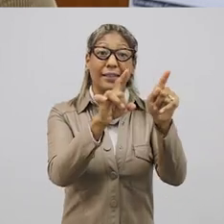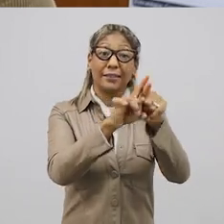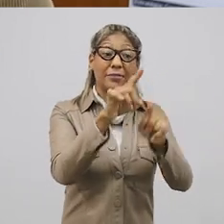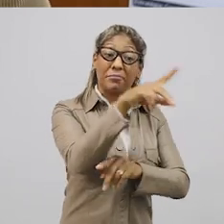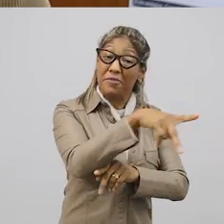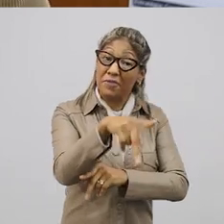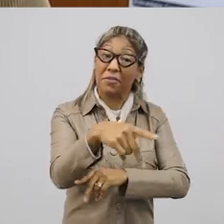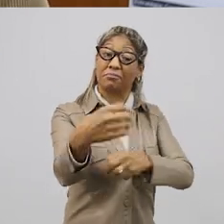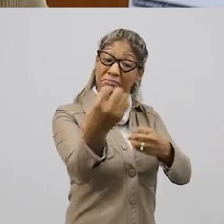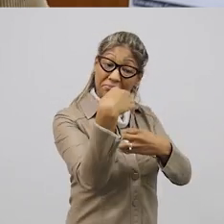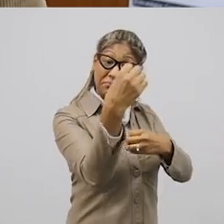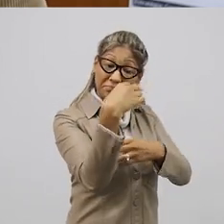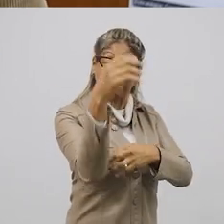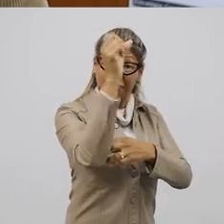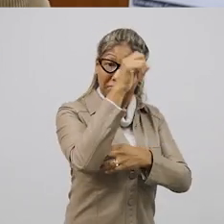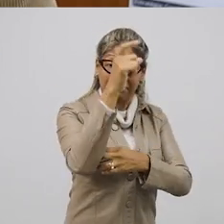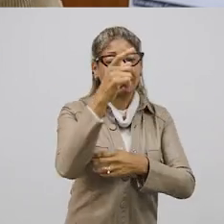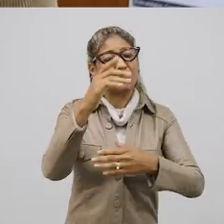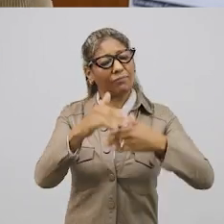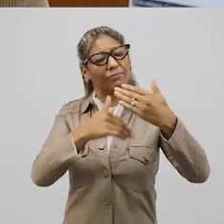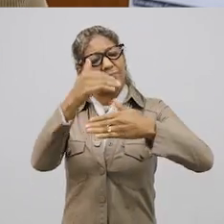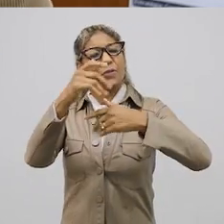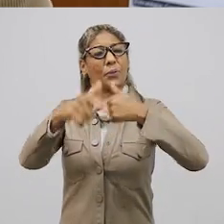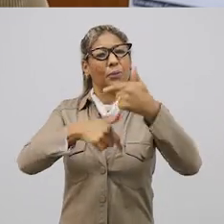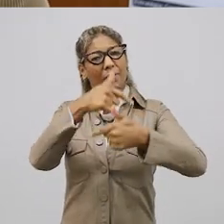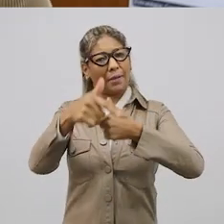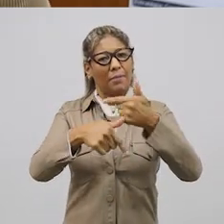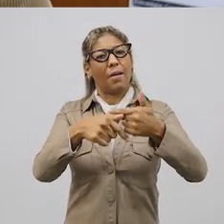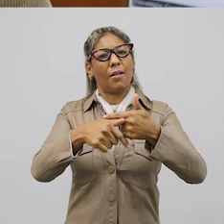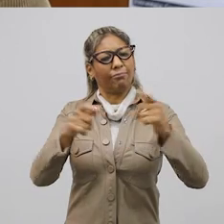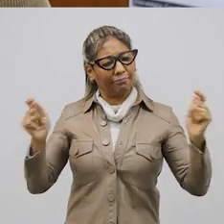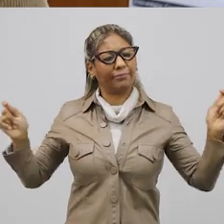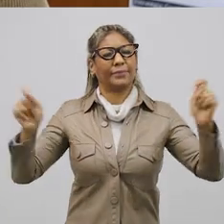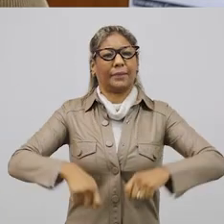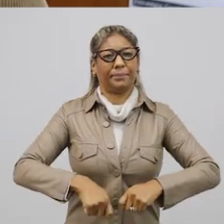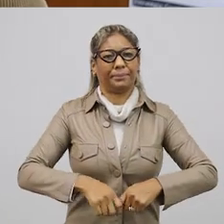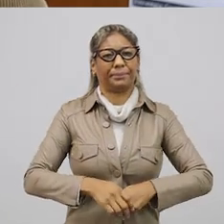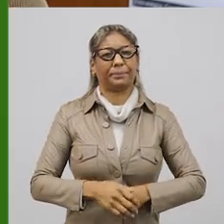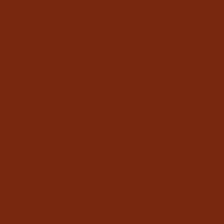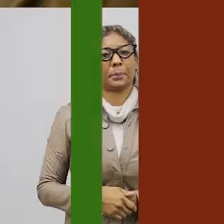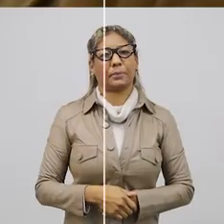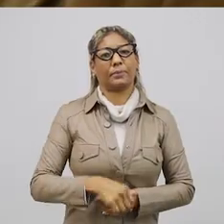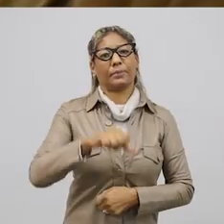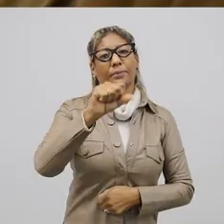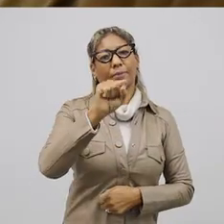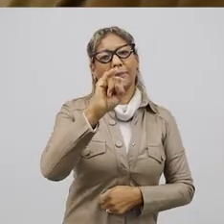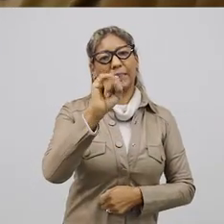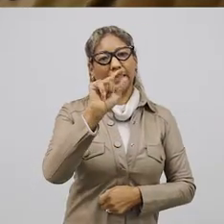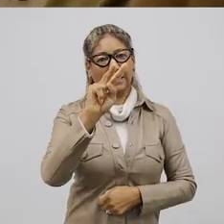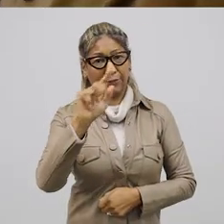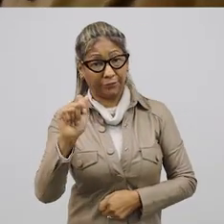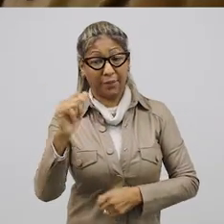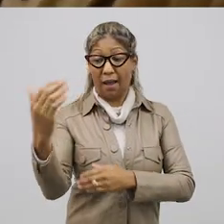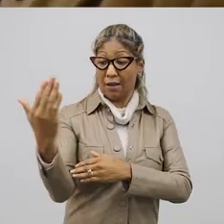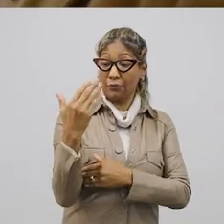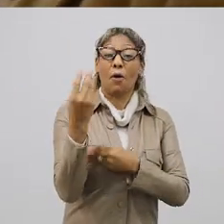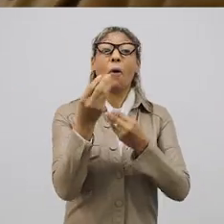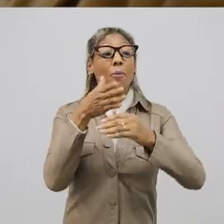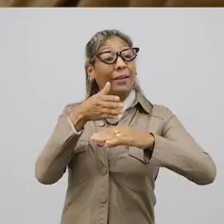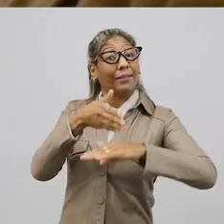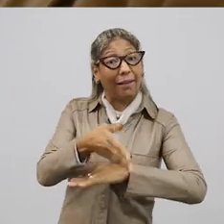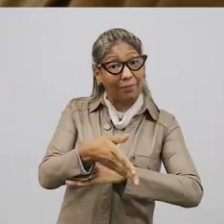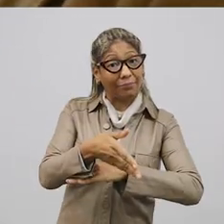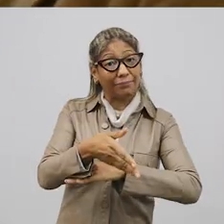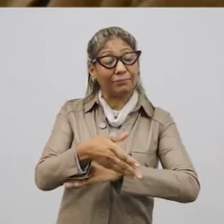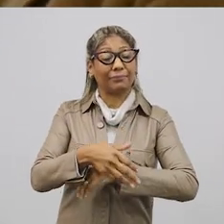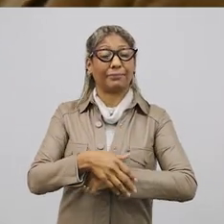e com o professor, vai receber o conteúdo e vai desenvolver essas capacidades. O Silvio nos ajuda a mostrar como